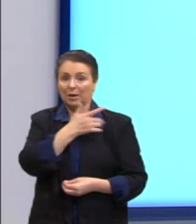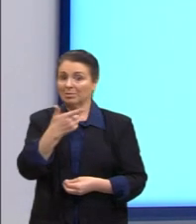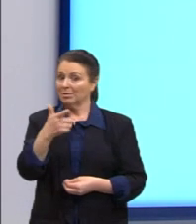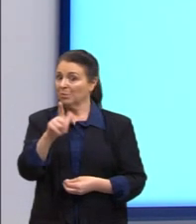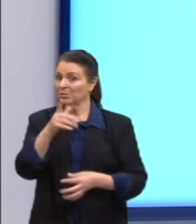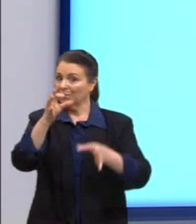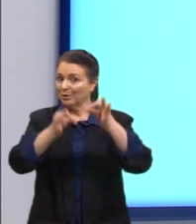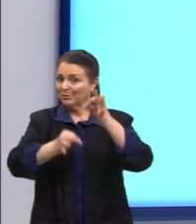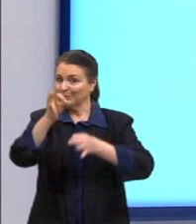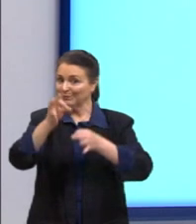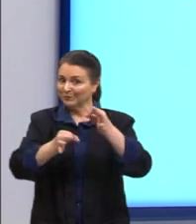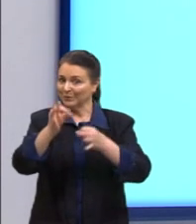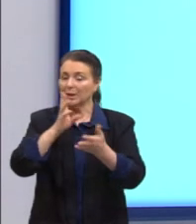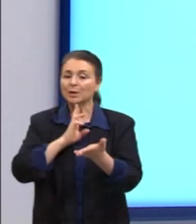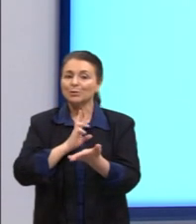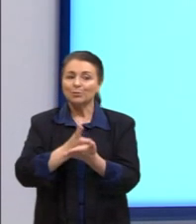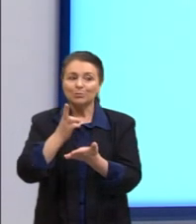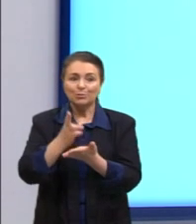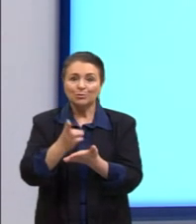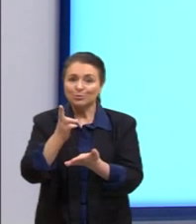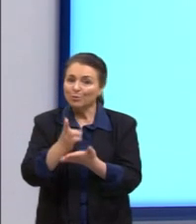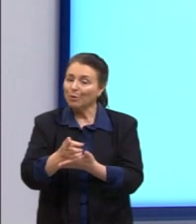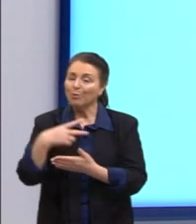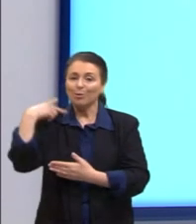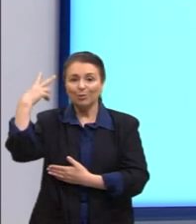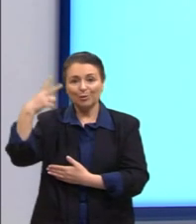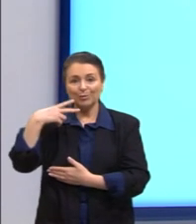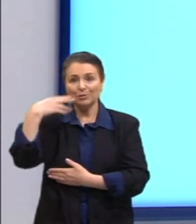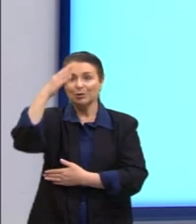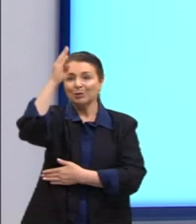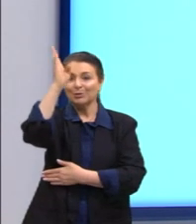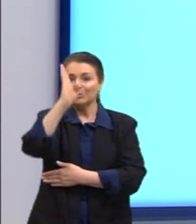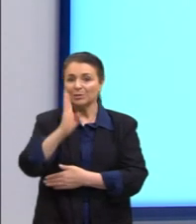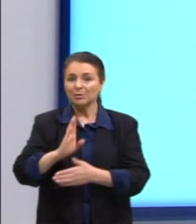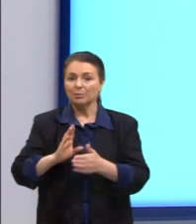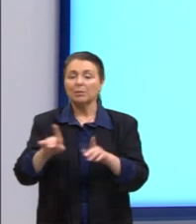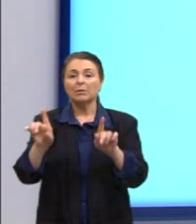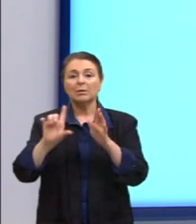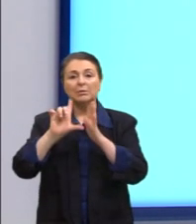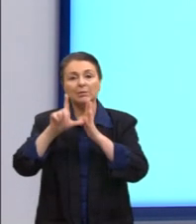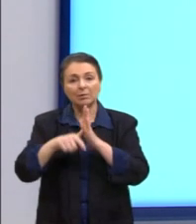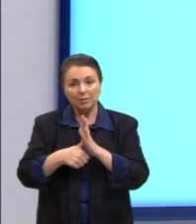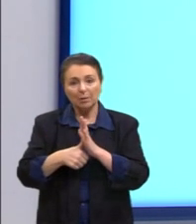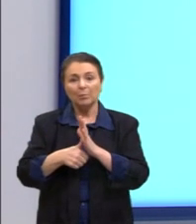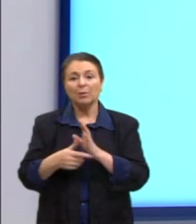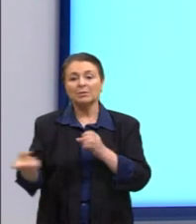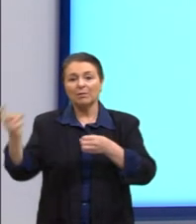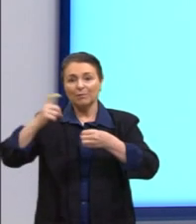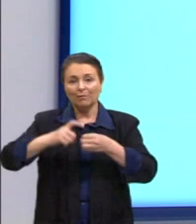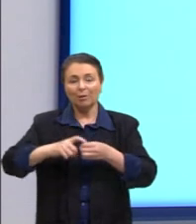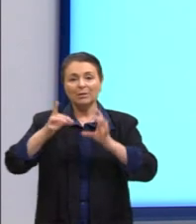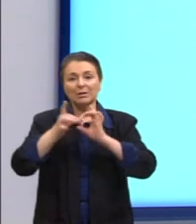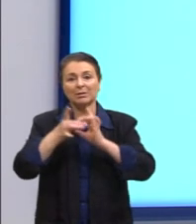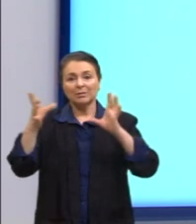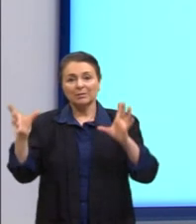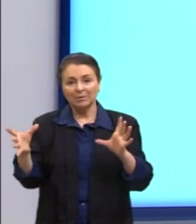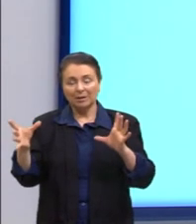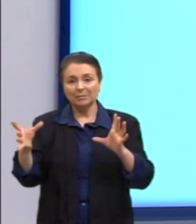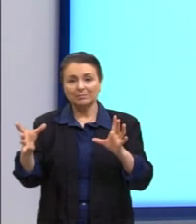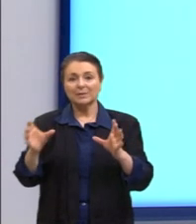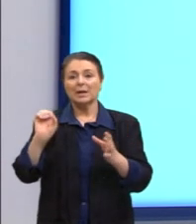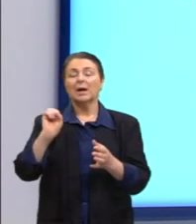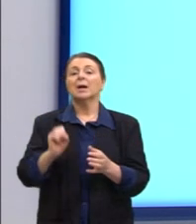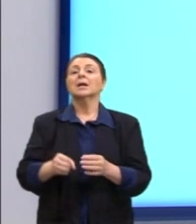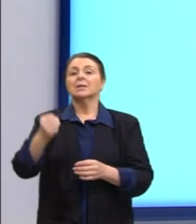eles continuam atuando na política brasileira, mesmo depois da redemocratização. Então, a resposta é presença